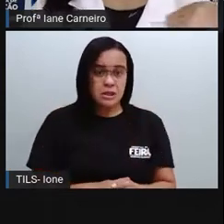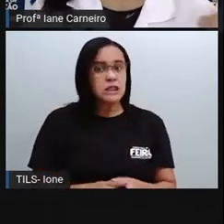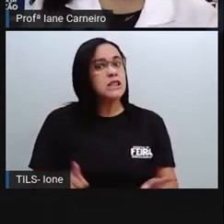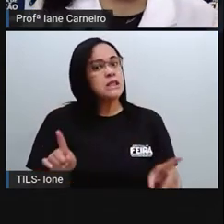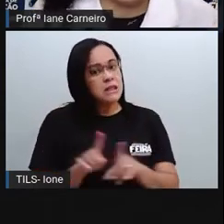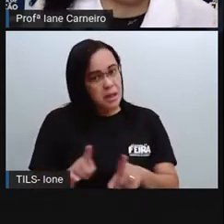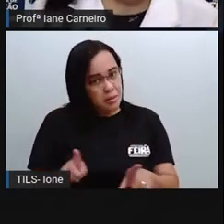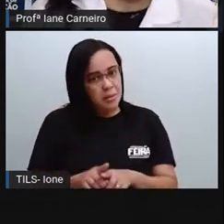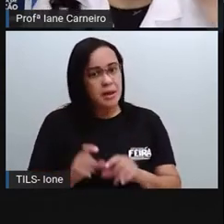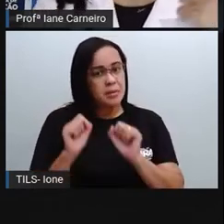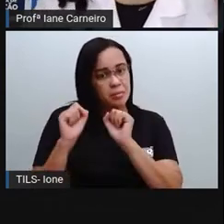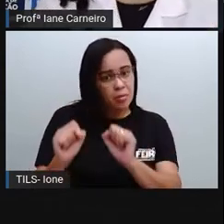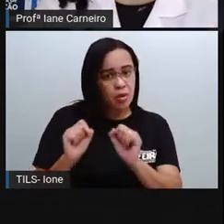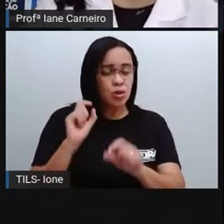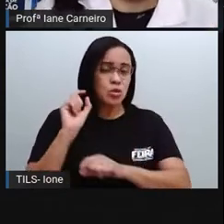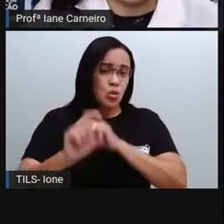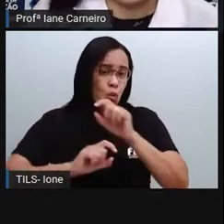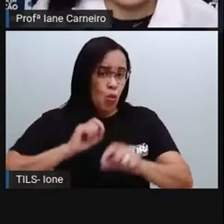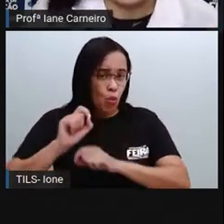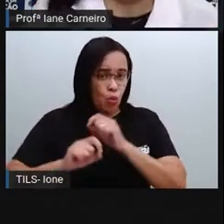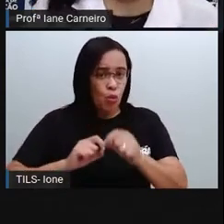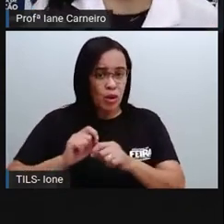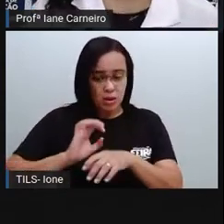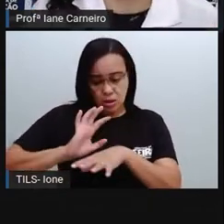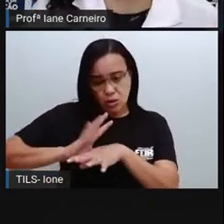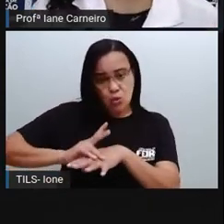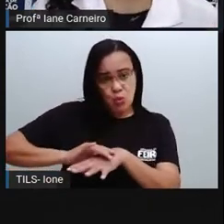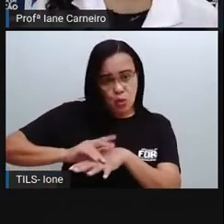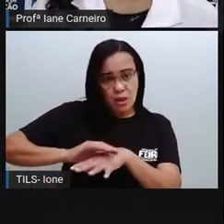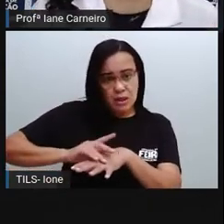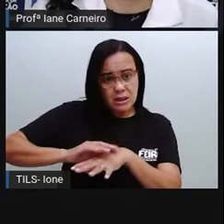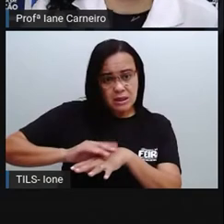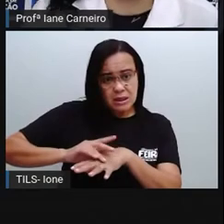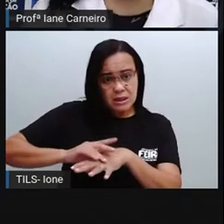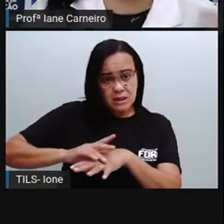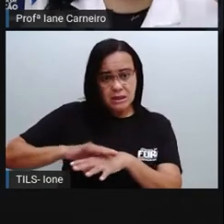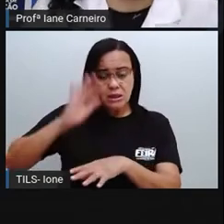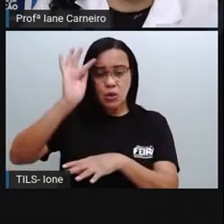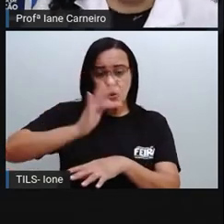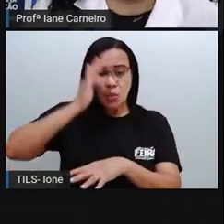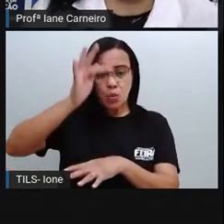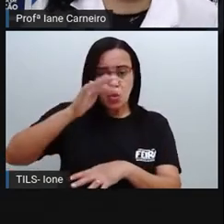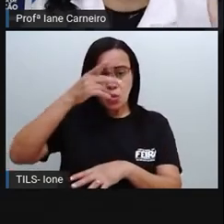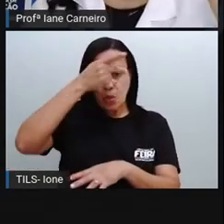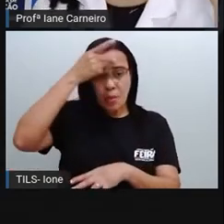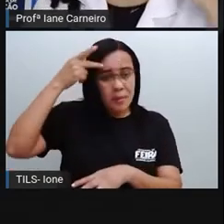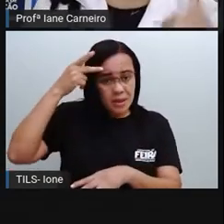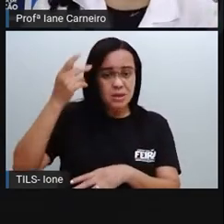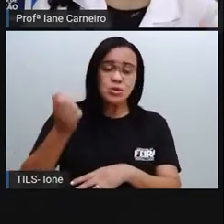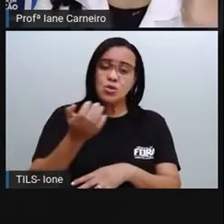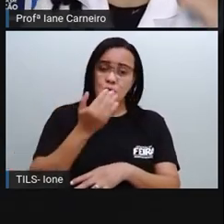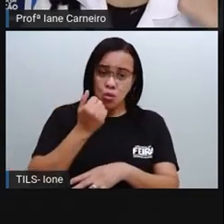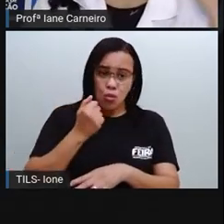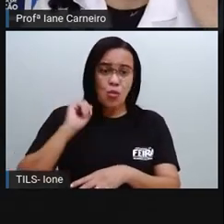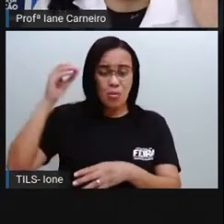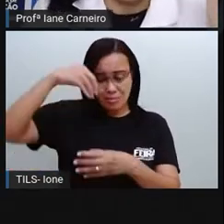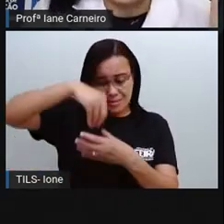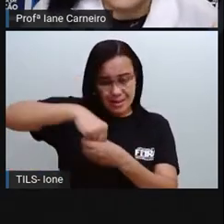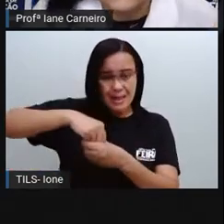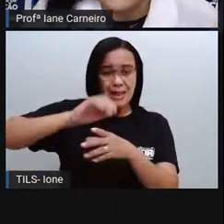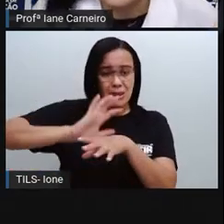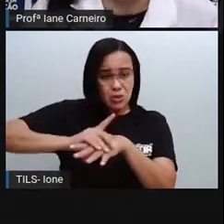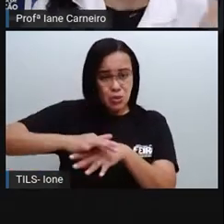eles acabam adoecendo aqueles que se alimentam da carne deles. Então, gente tem que ter muito cuidado com a forma como nós